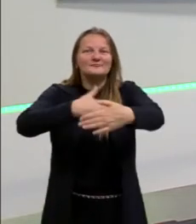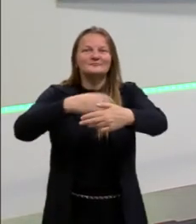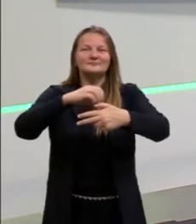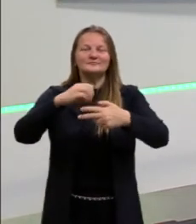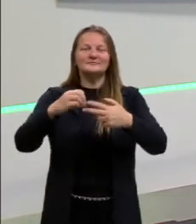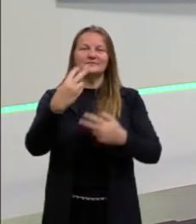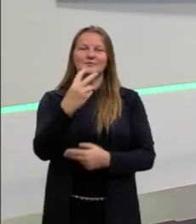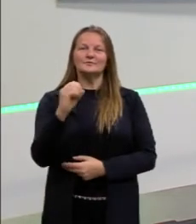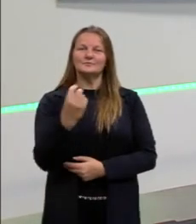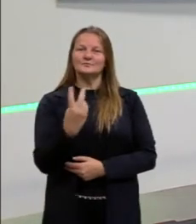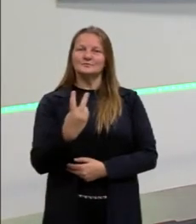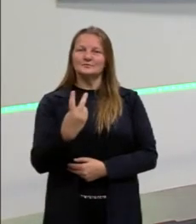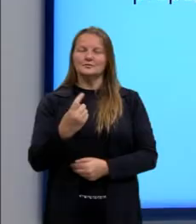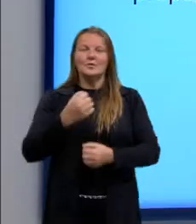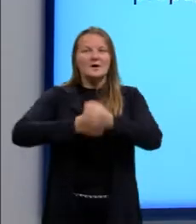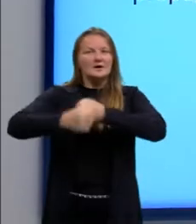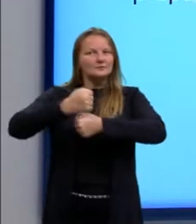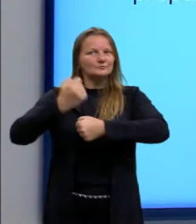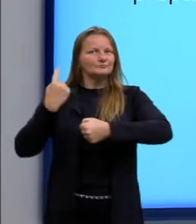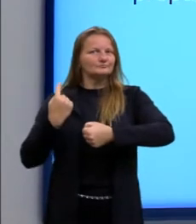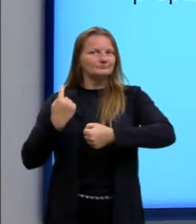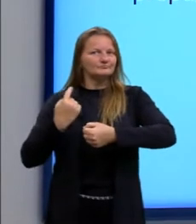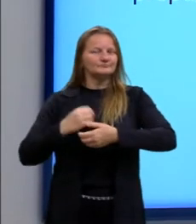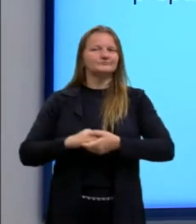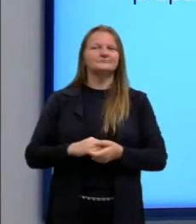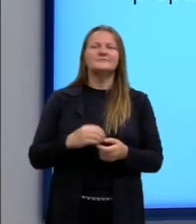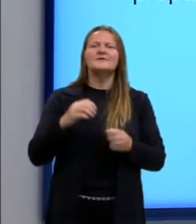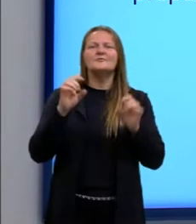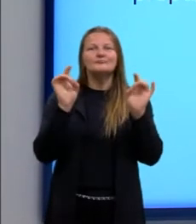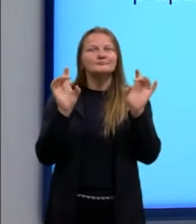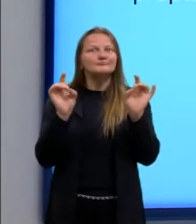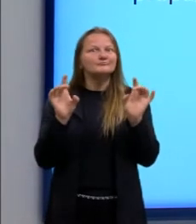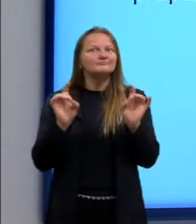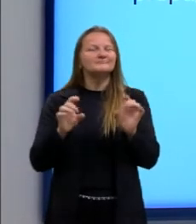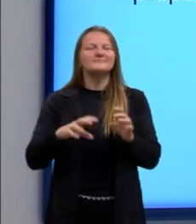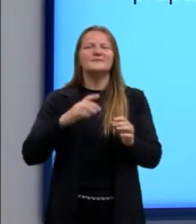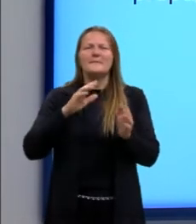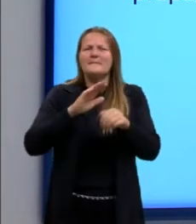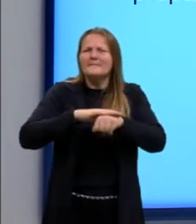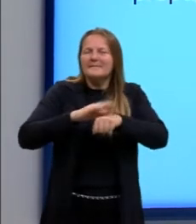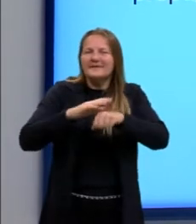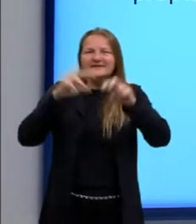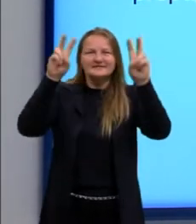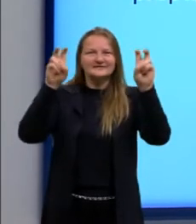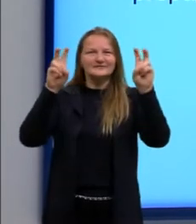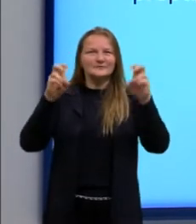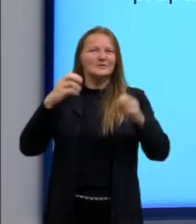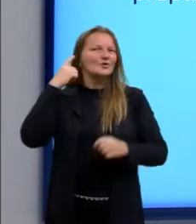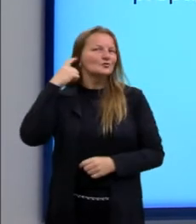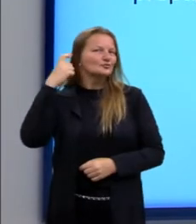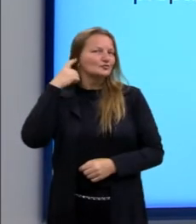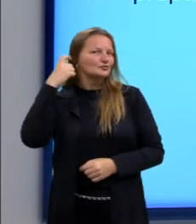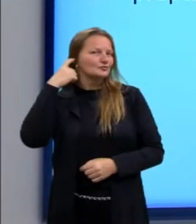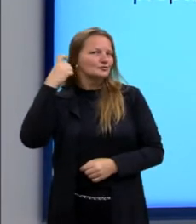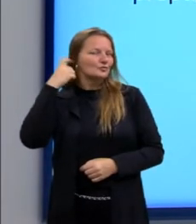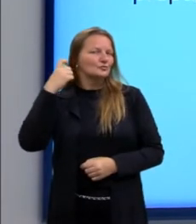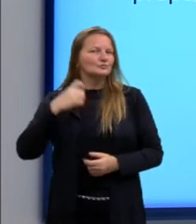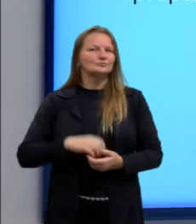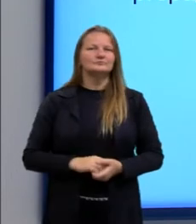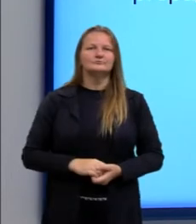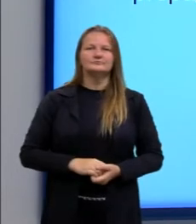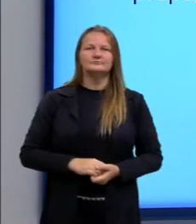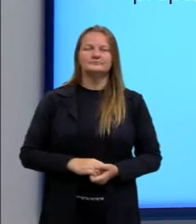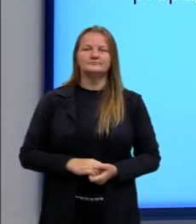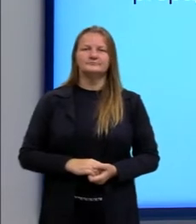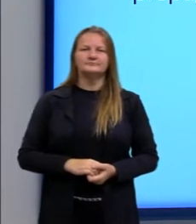2021, do ano passado. Essa questão especificamente ela vai tratar mais sobre o som. Certo? Então,